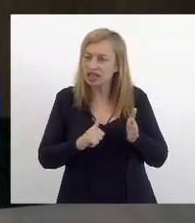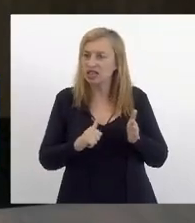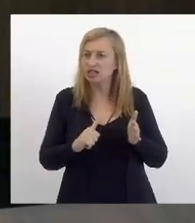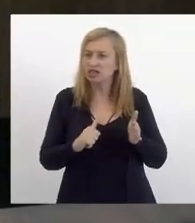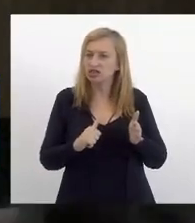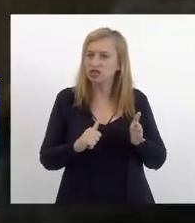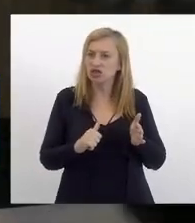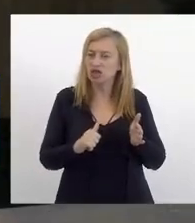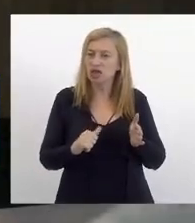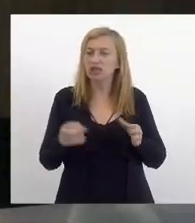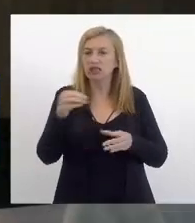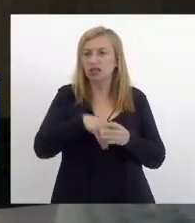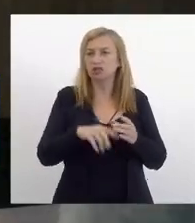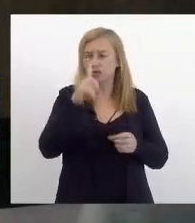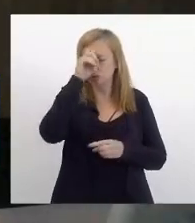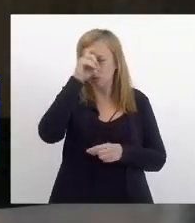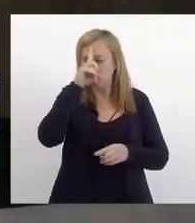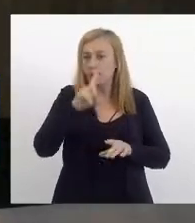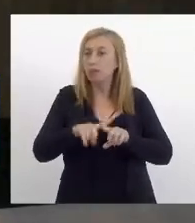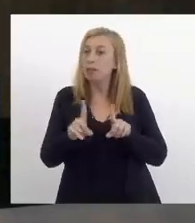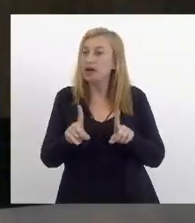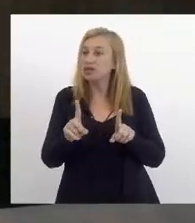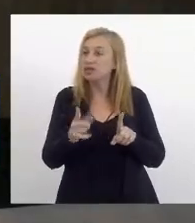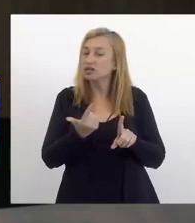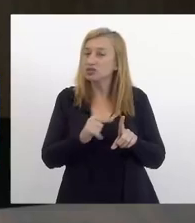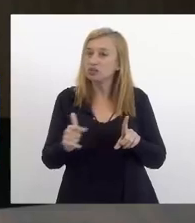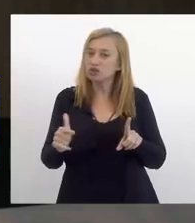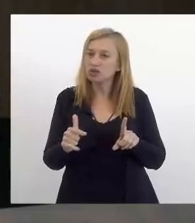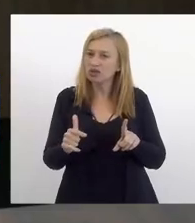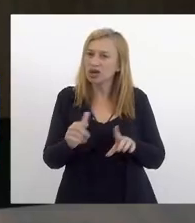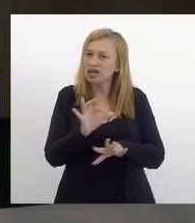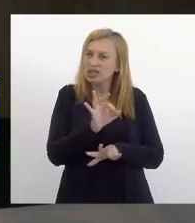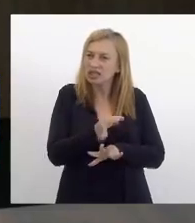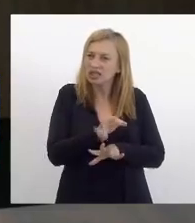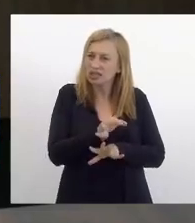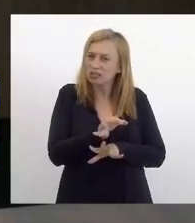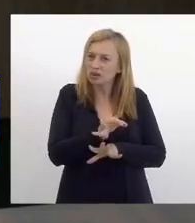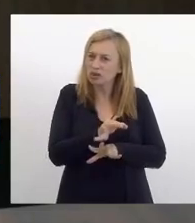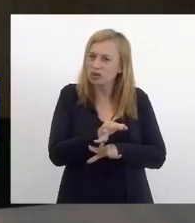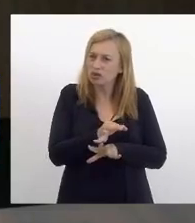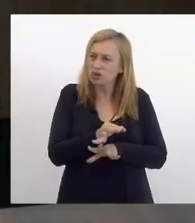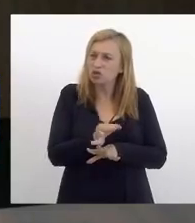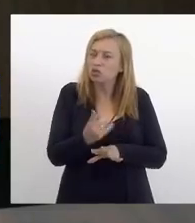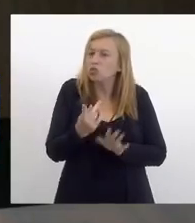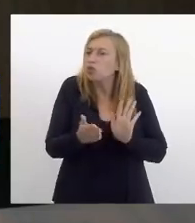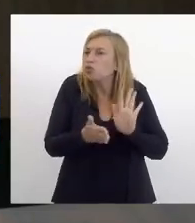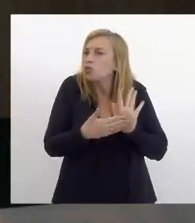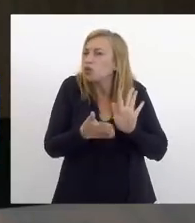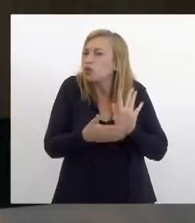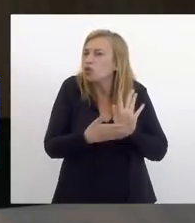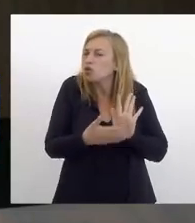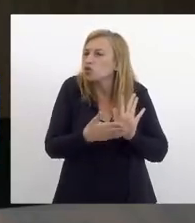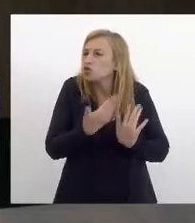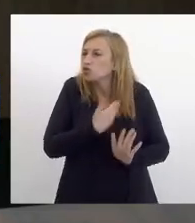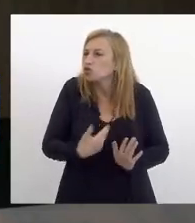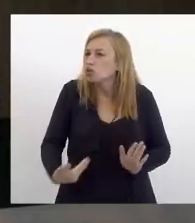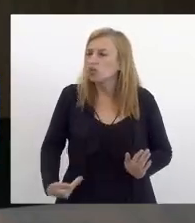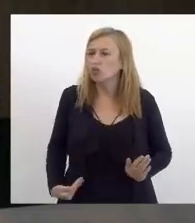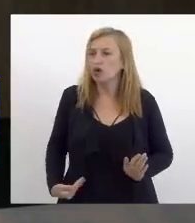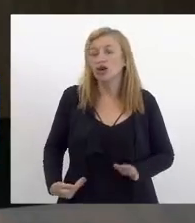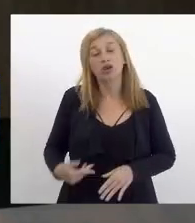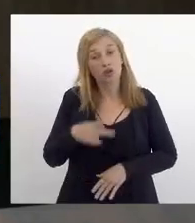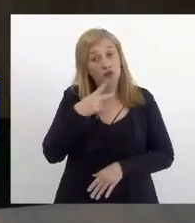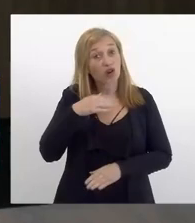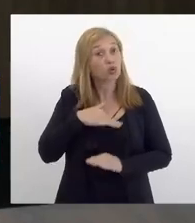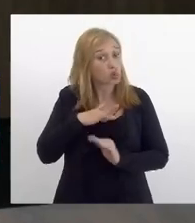no entanto não existe efetivamente uma proposta dos governos e eu